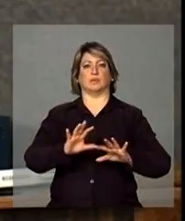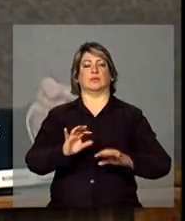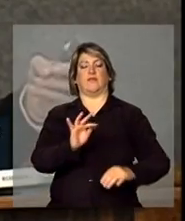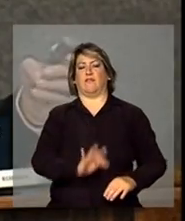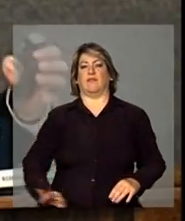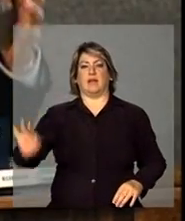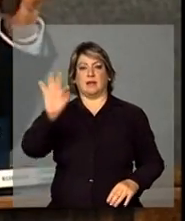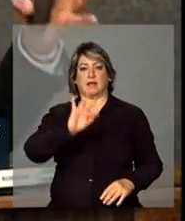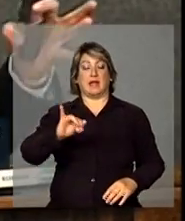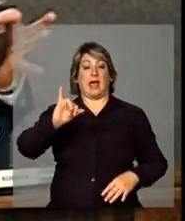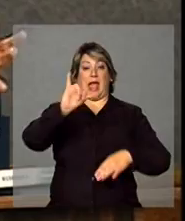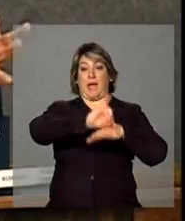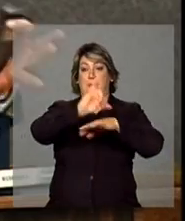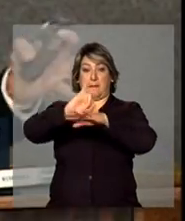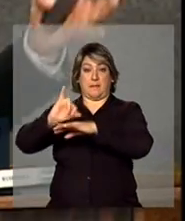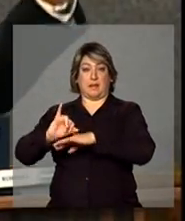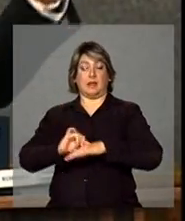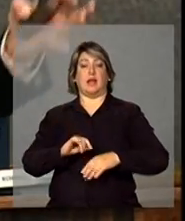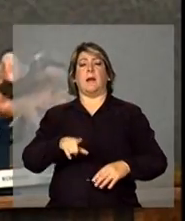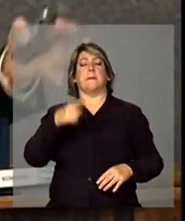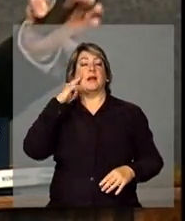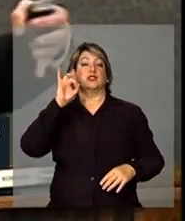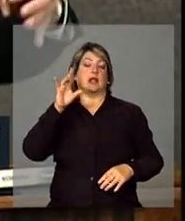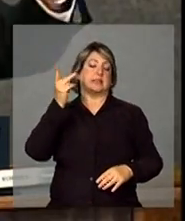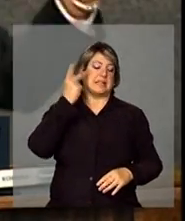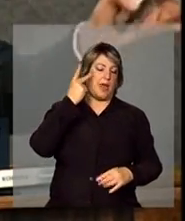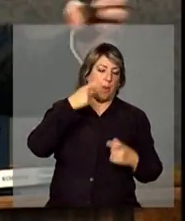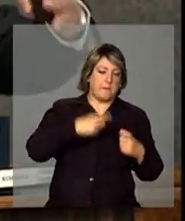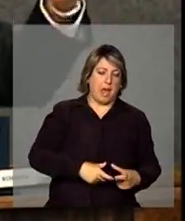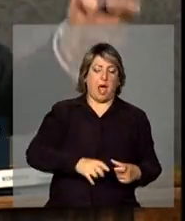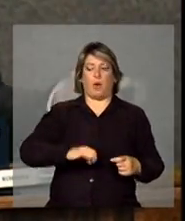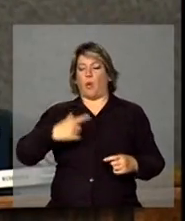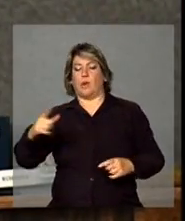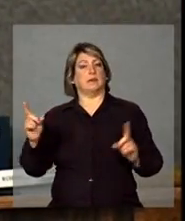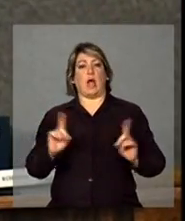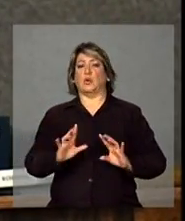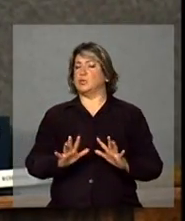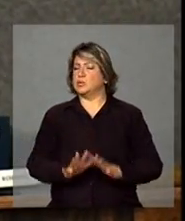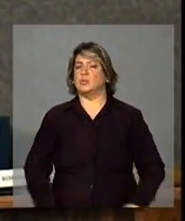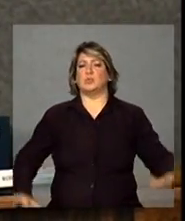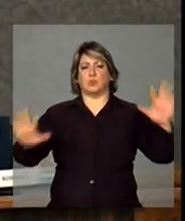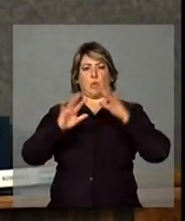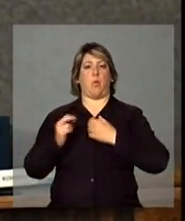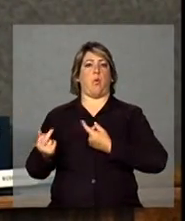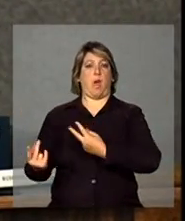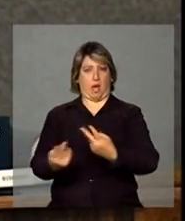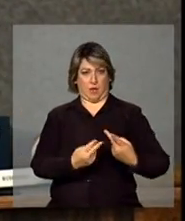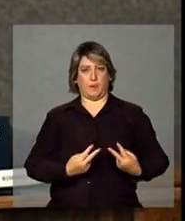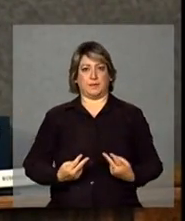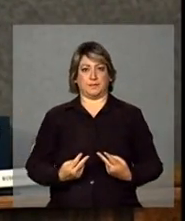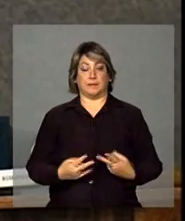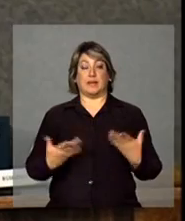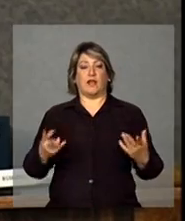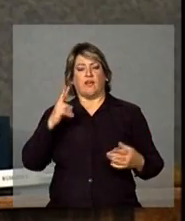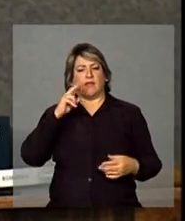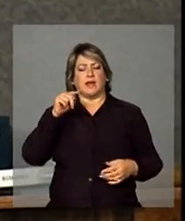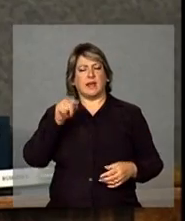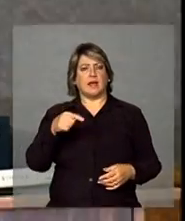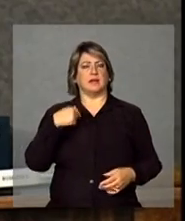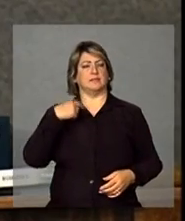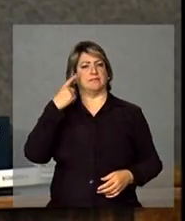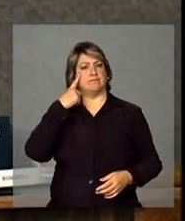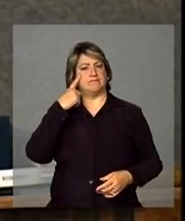capitais, não é alguma coisa que caiu muito em São Paulo, São Paulo é grano, foi generalizado. Então, olhando esses dados, eu comecei a ficar